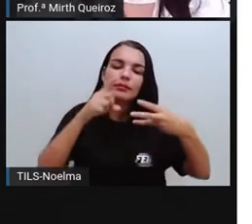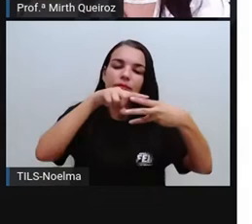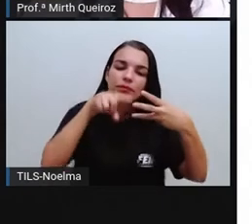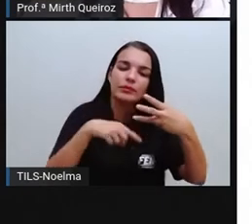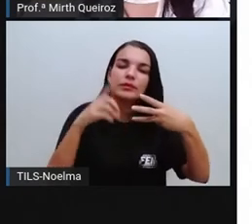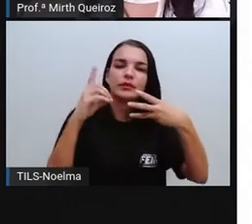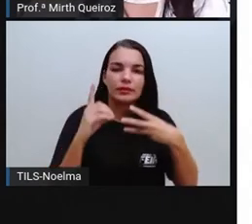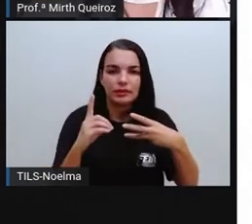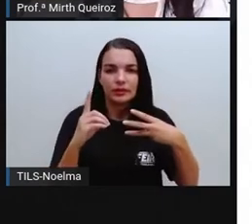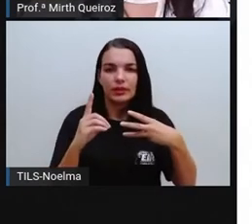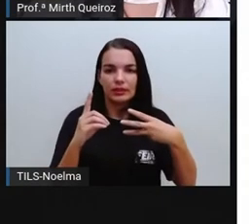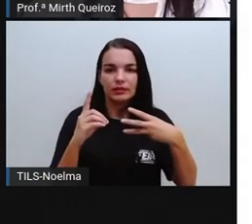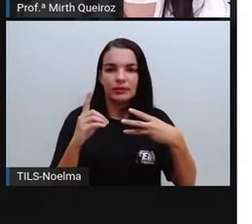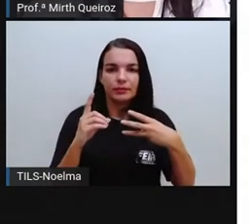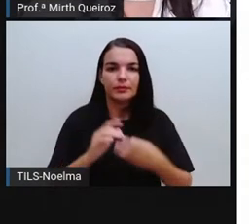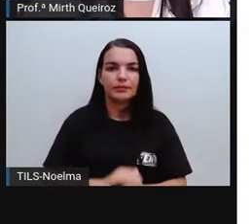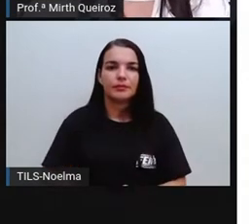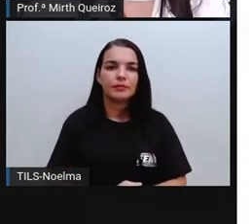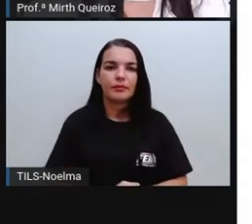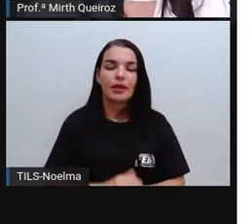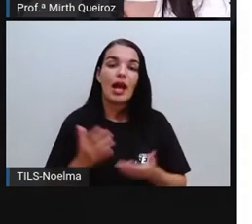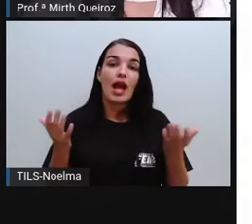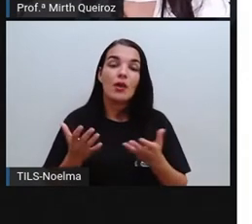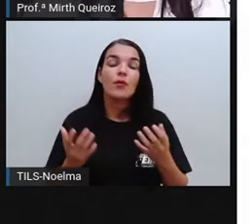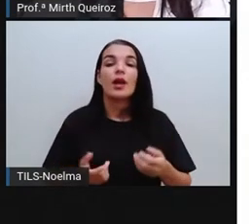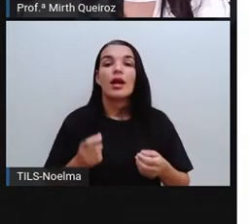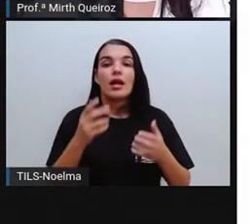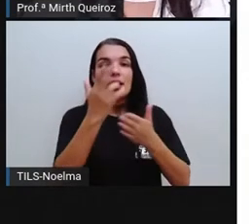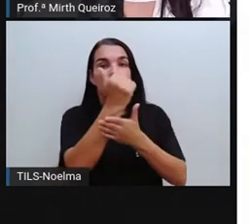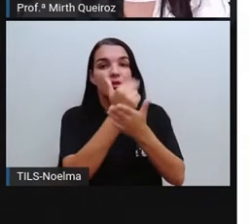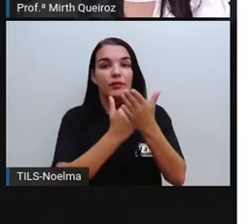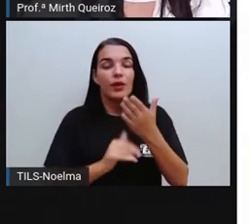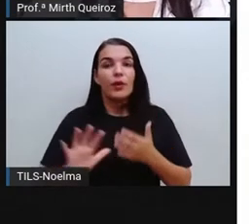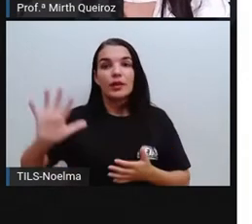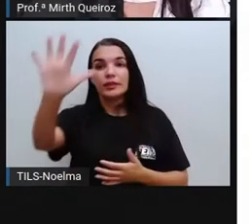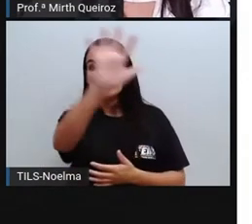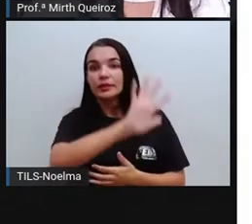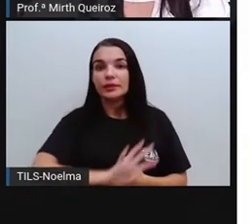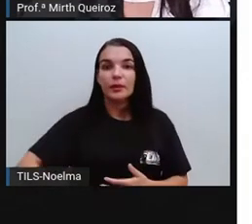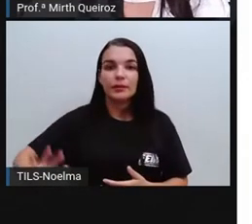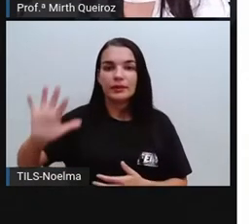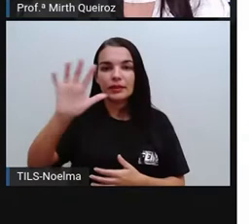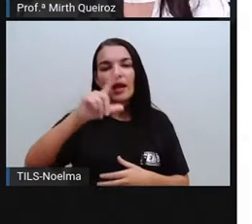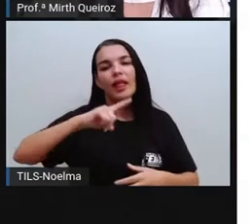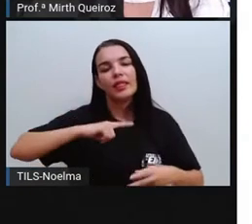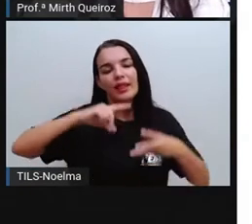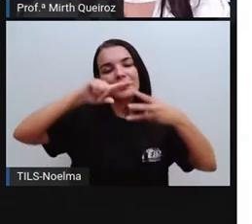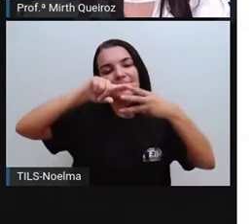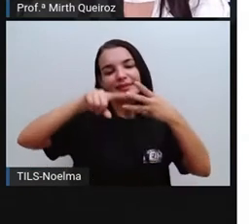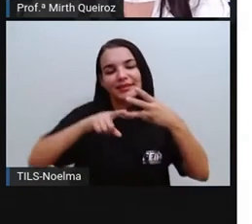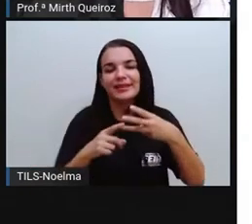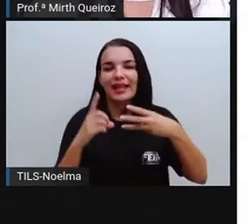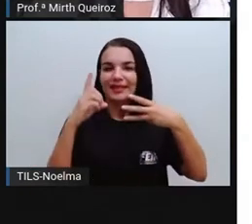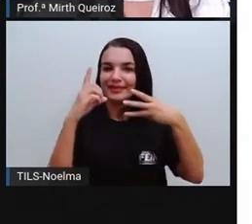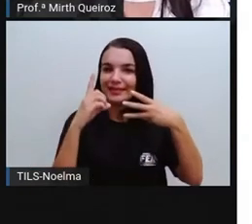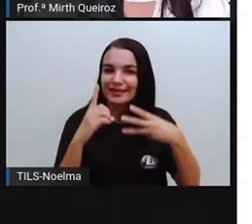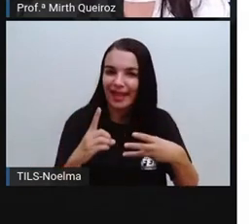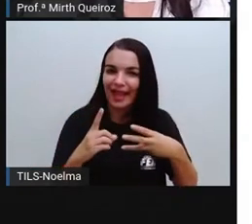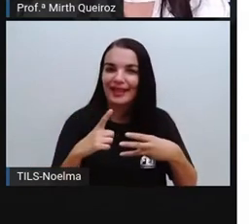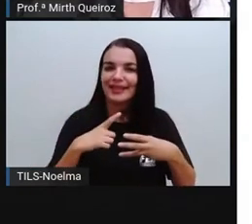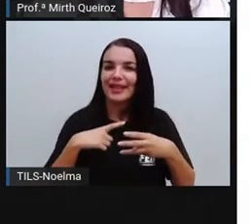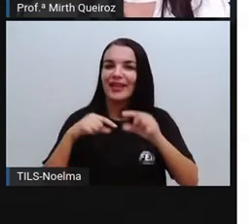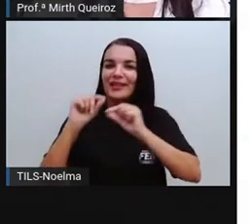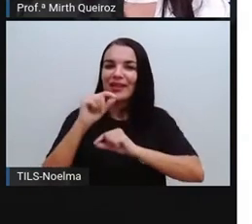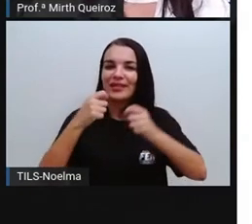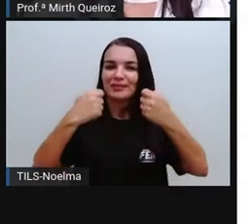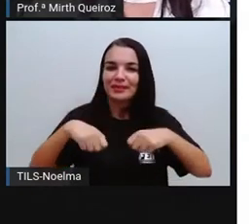figuras espaciais. Já as figuras espaciais são figuras tridimensionais também, né? São aquelas